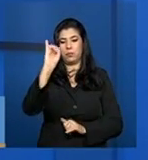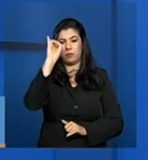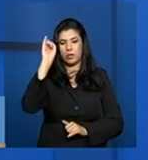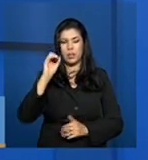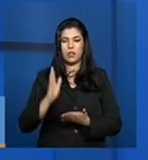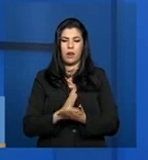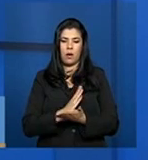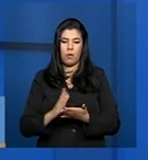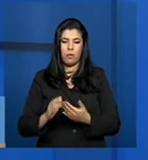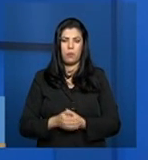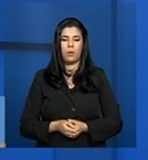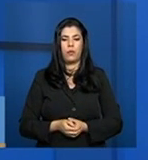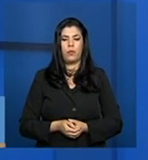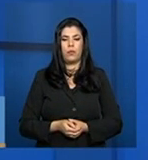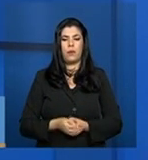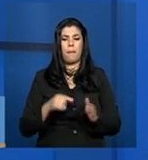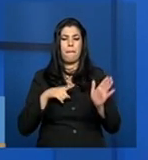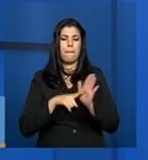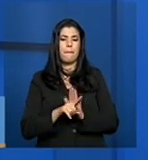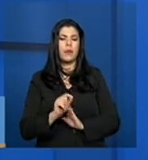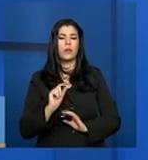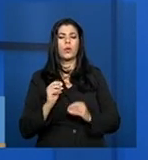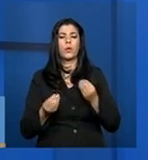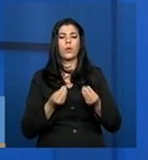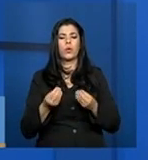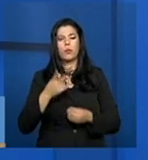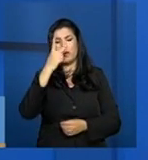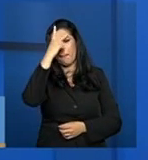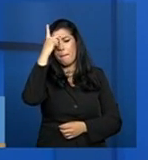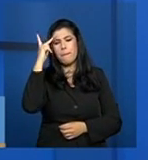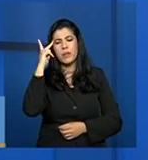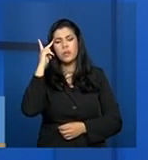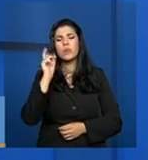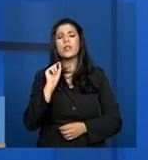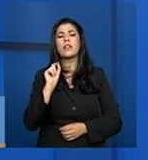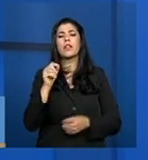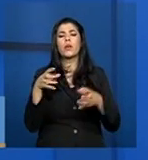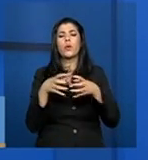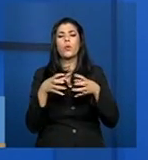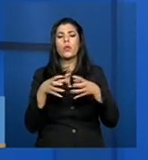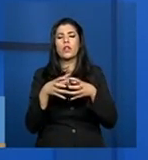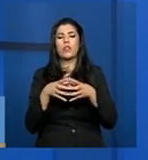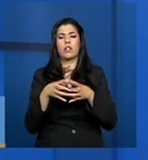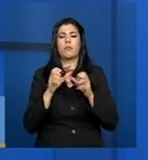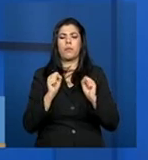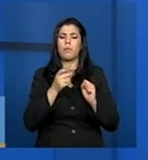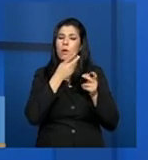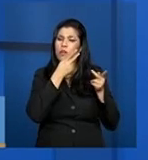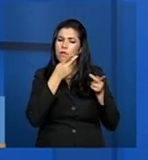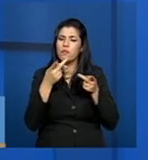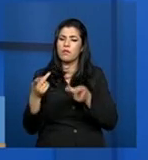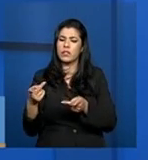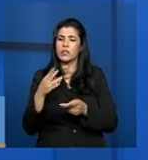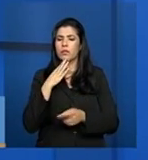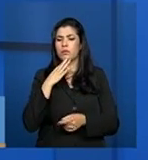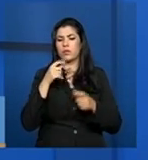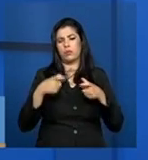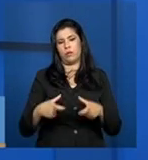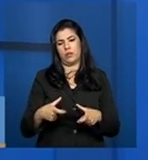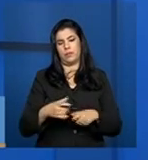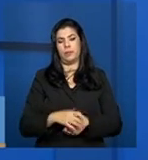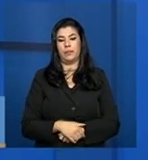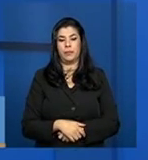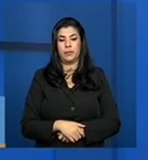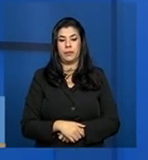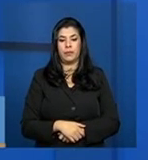tem recebido é quem deve realizar a visita? Quem é a equipe do órgão gestor que deve realizar a visita? A gente